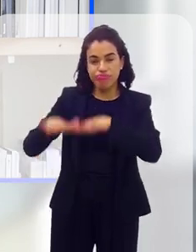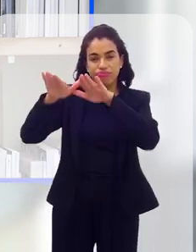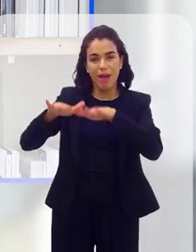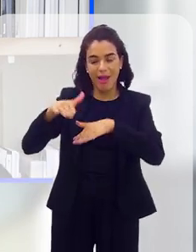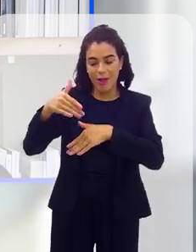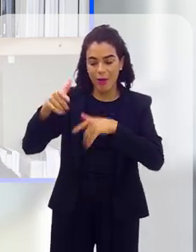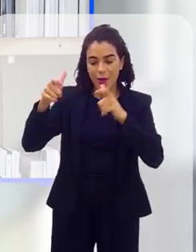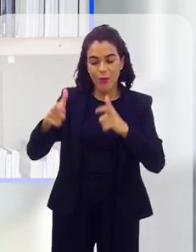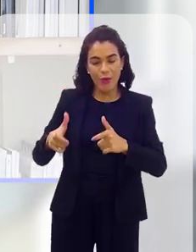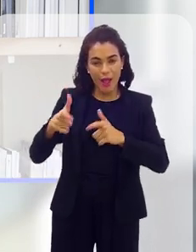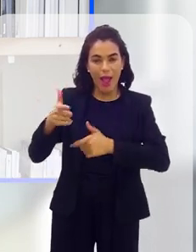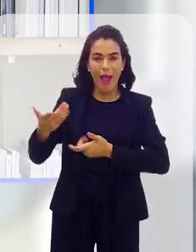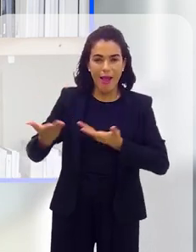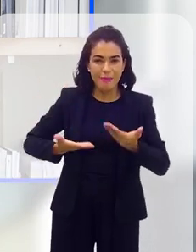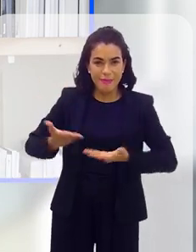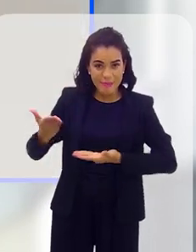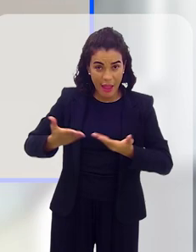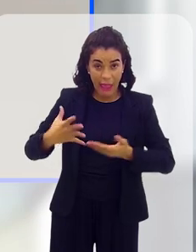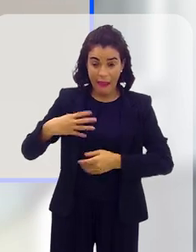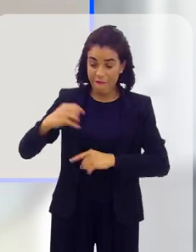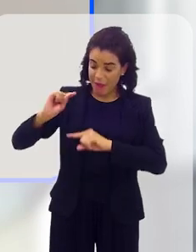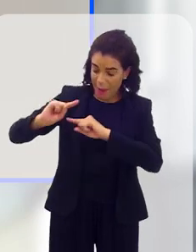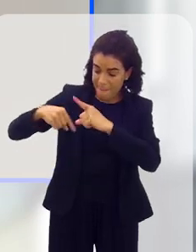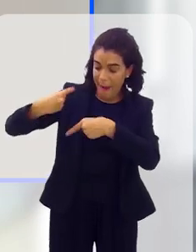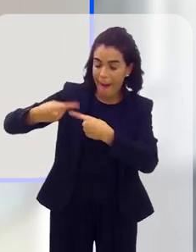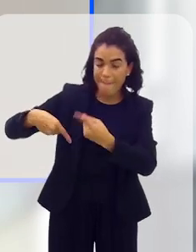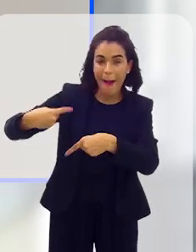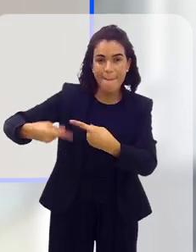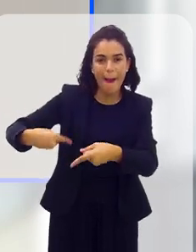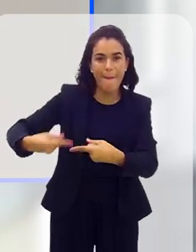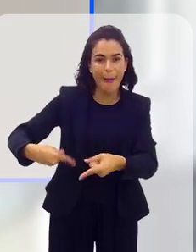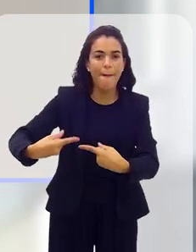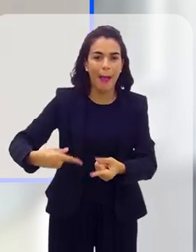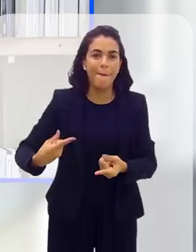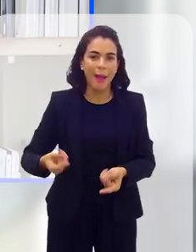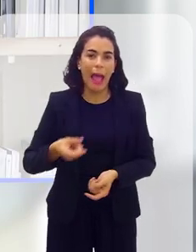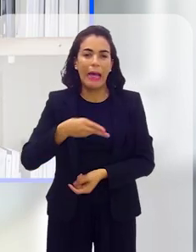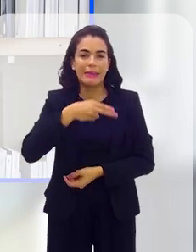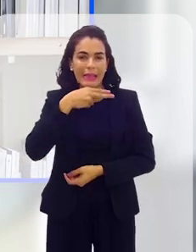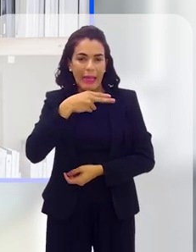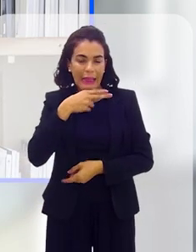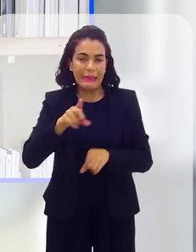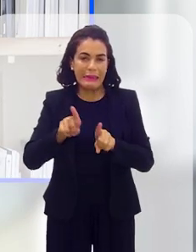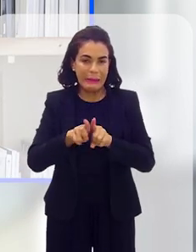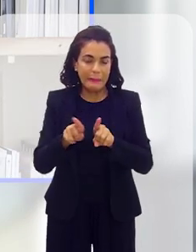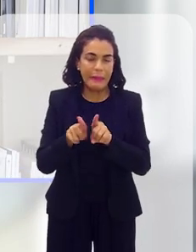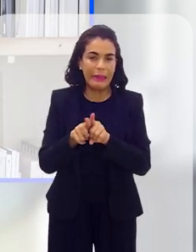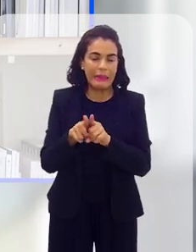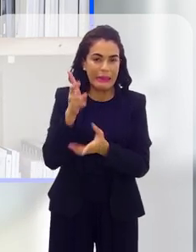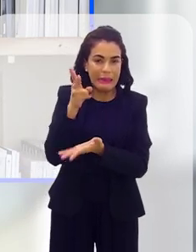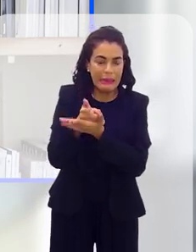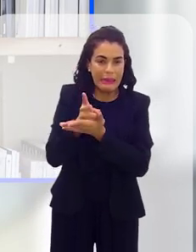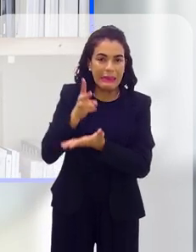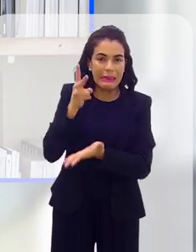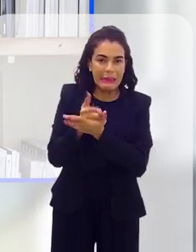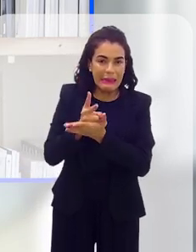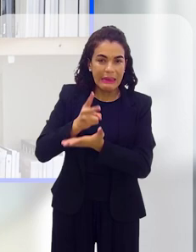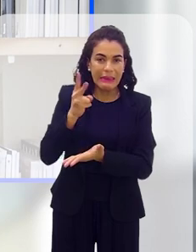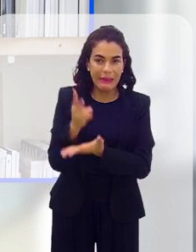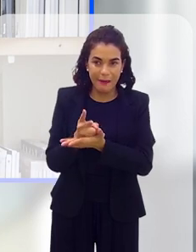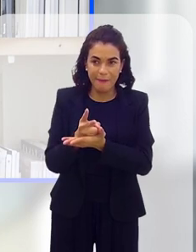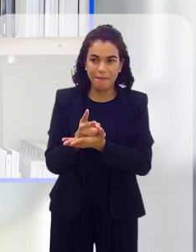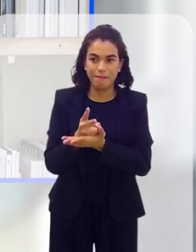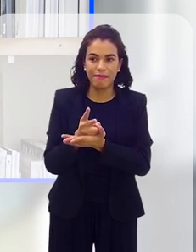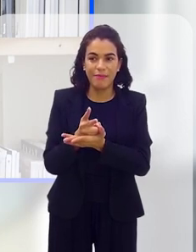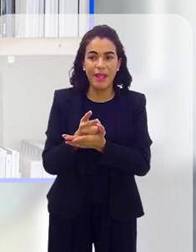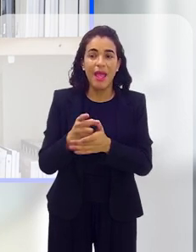cresce também naquele ambiente familiar, aí a filha passa a prestar serviço também para a família, e aí fica naquele...